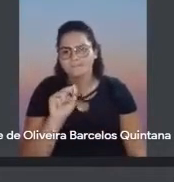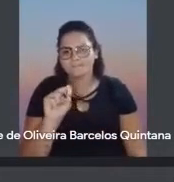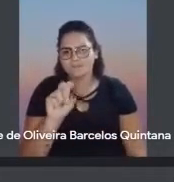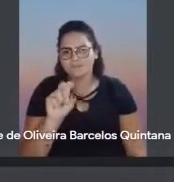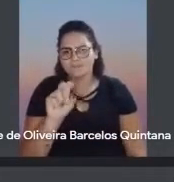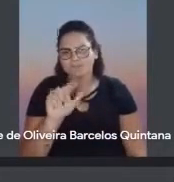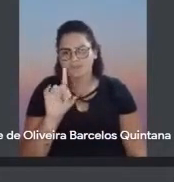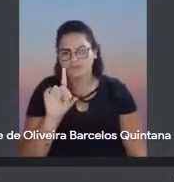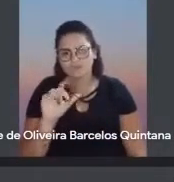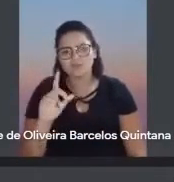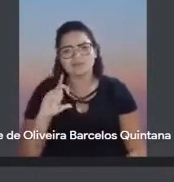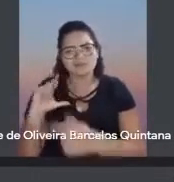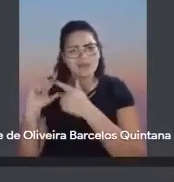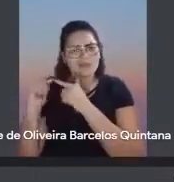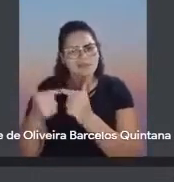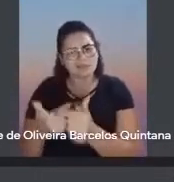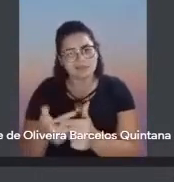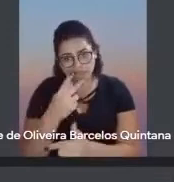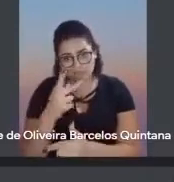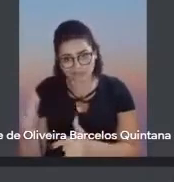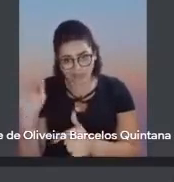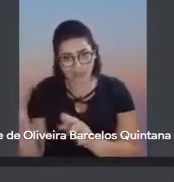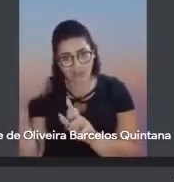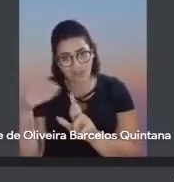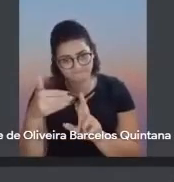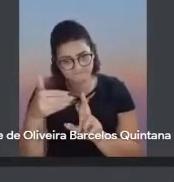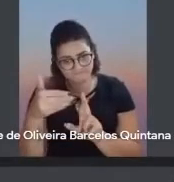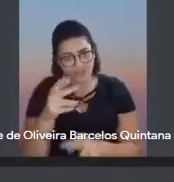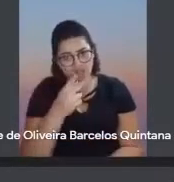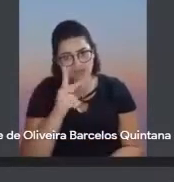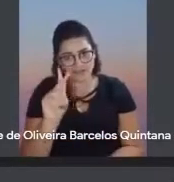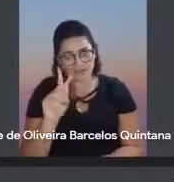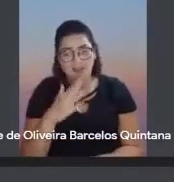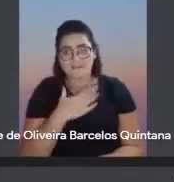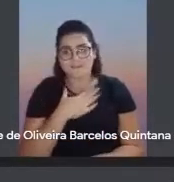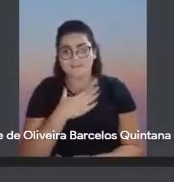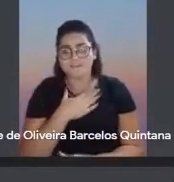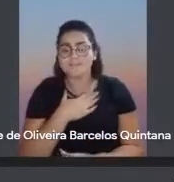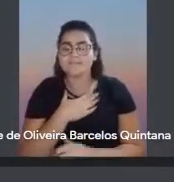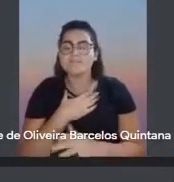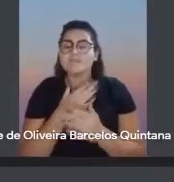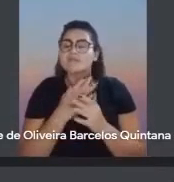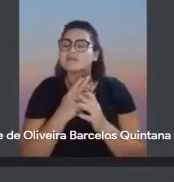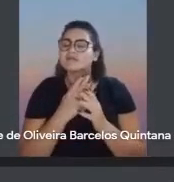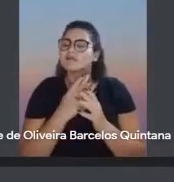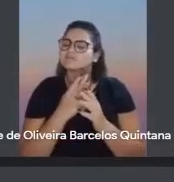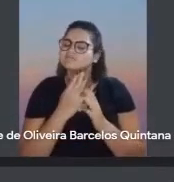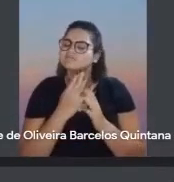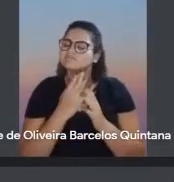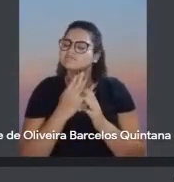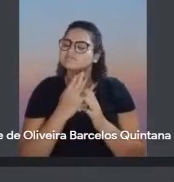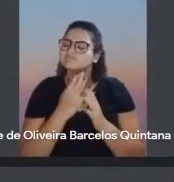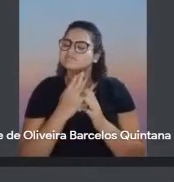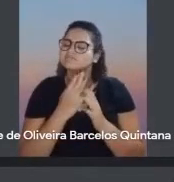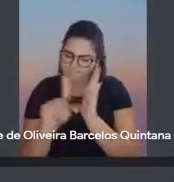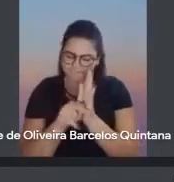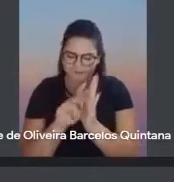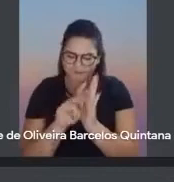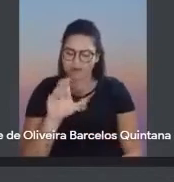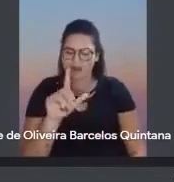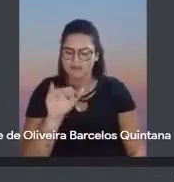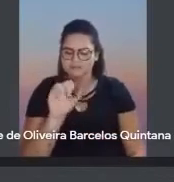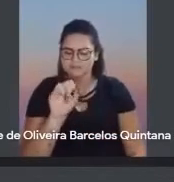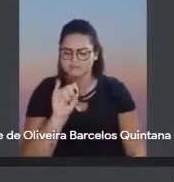clássicos dele, né? A minha coleção de clássicos, né? Acho que cada um tem a sua também, né? Assim, daqueles